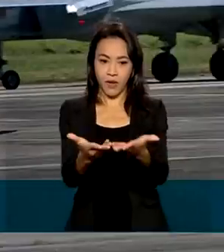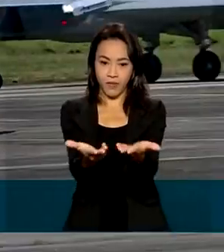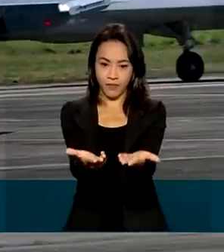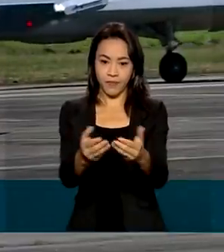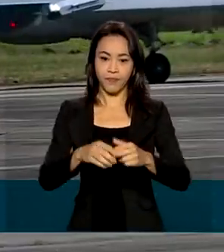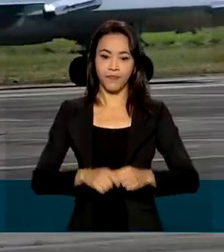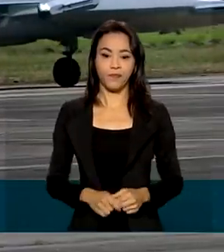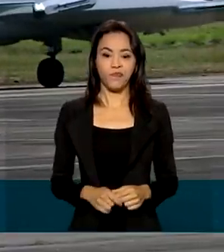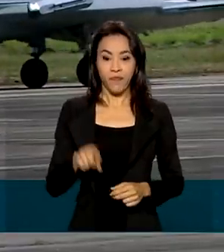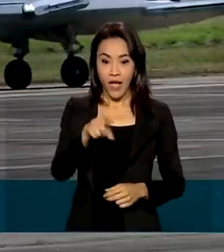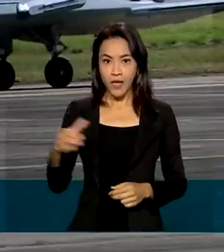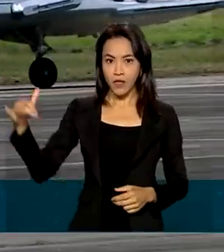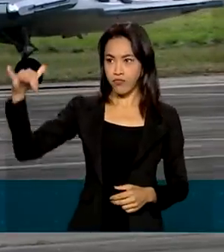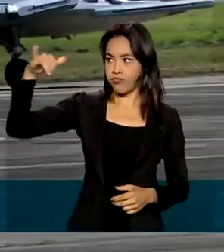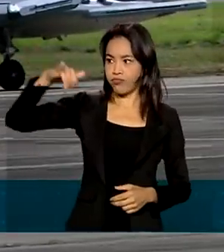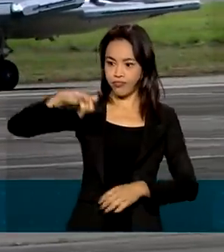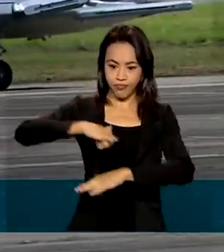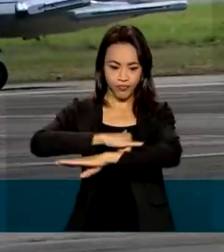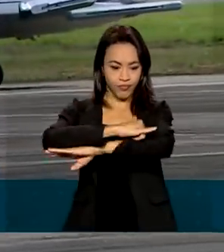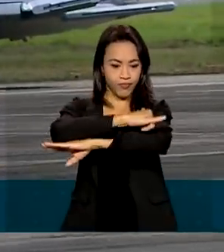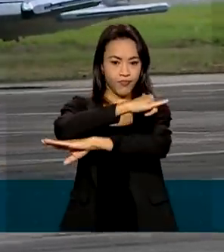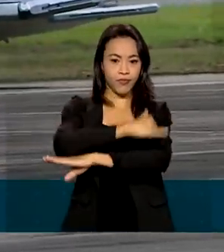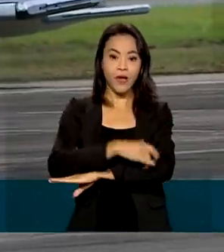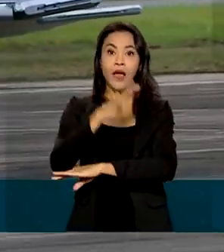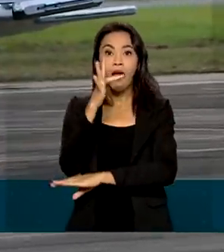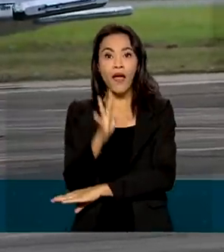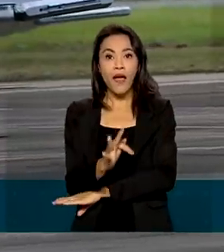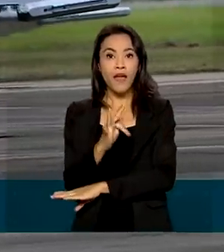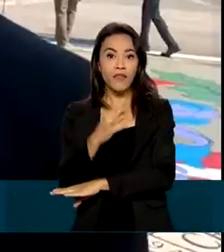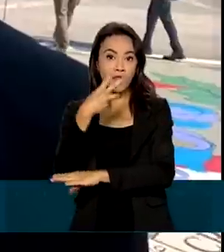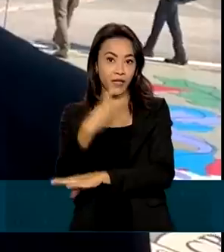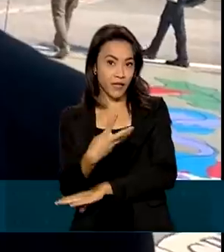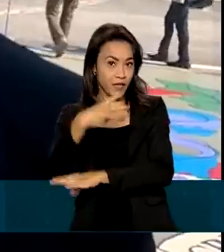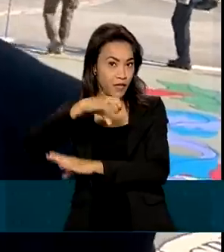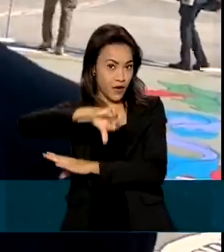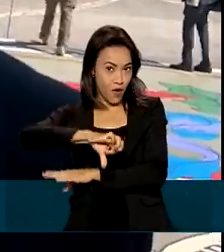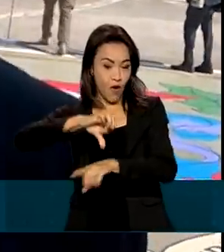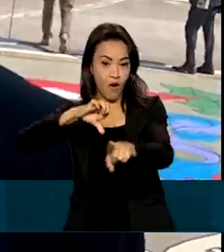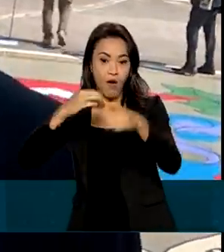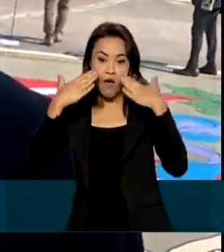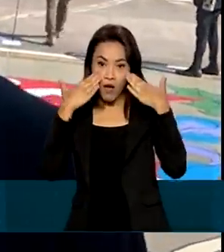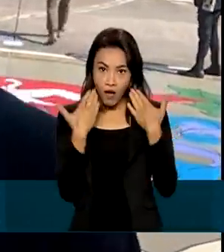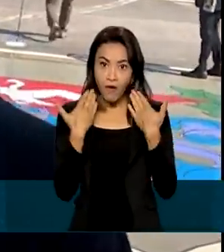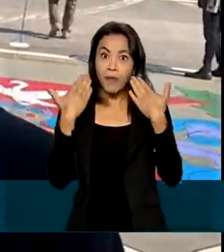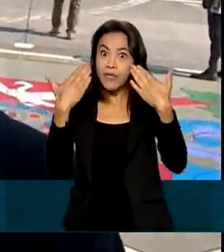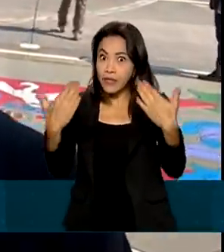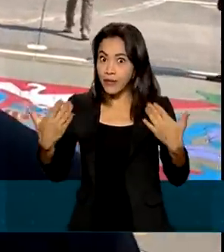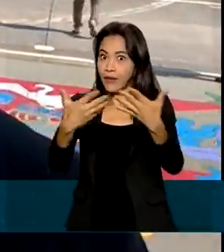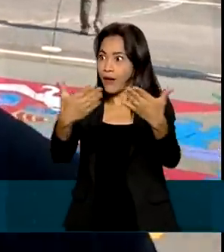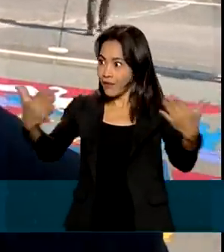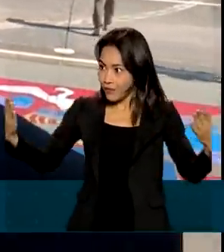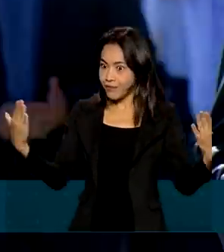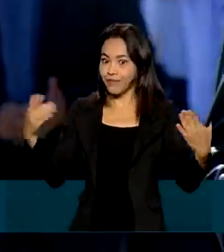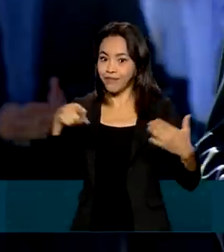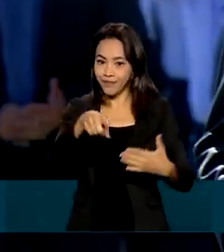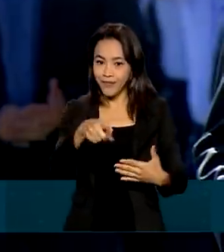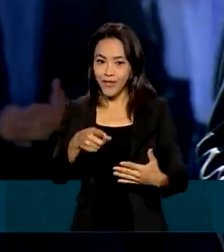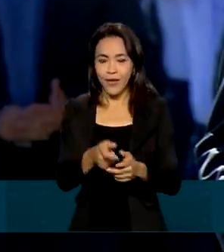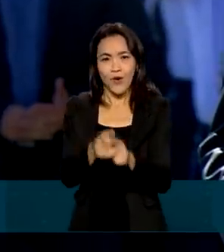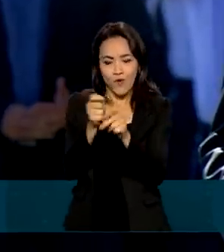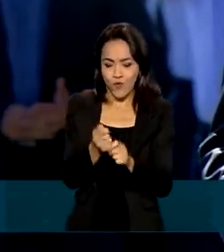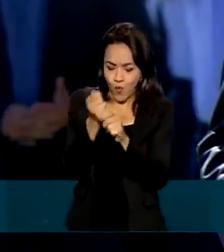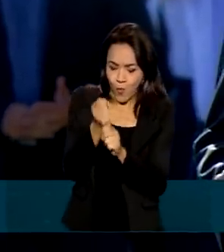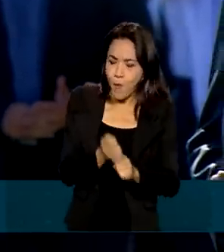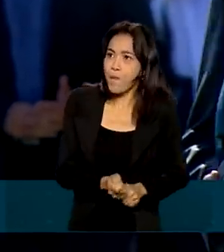As aeronaves suecas modelo F-39 Gripen foram apresentadas ao público presente. O batismo